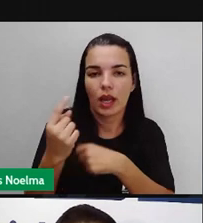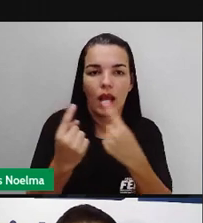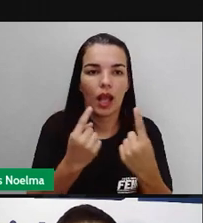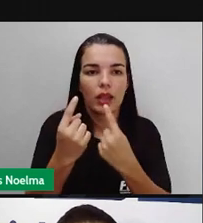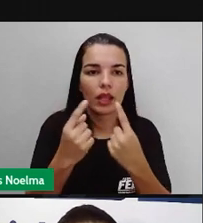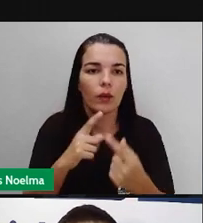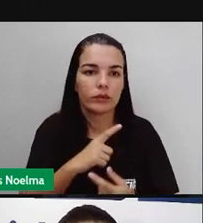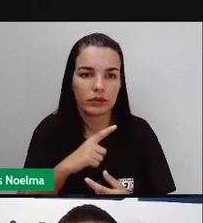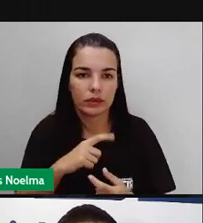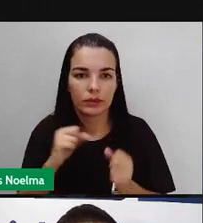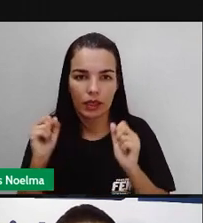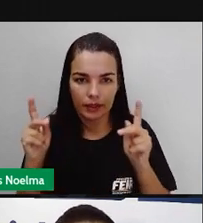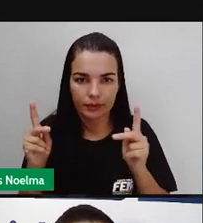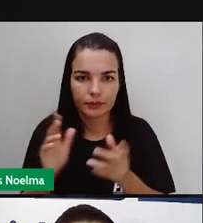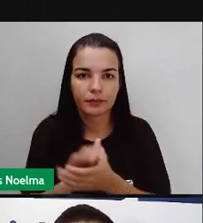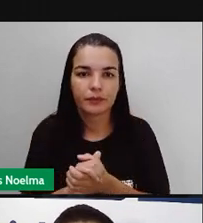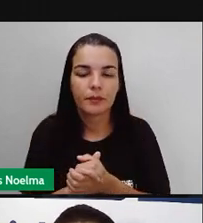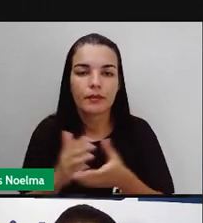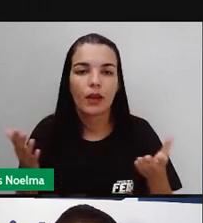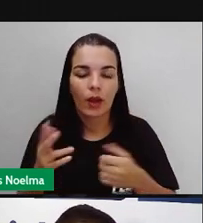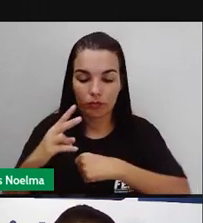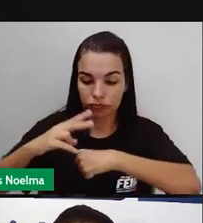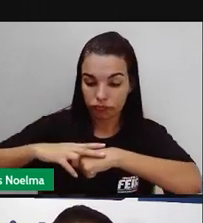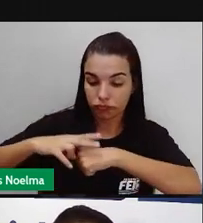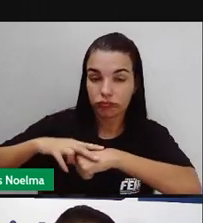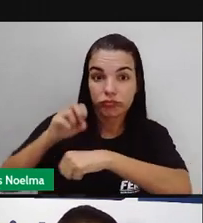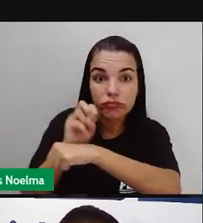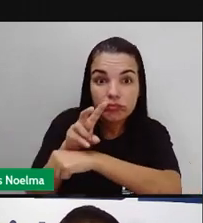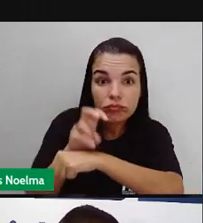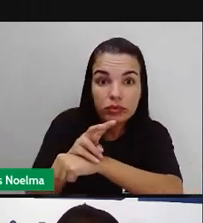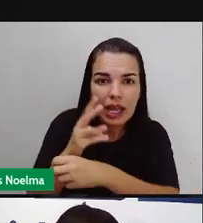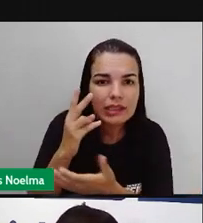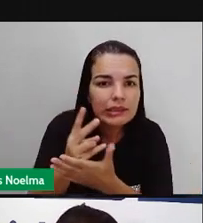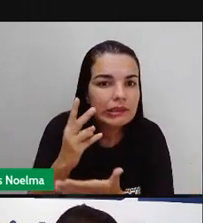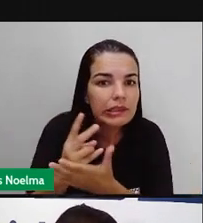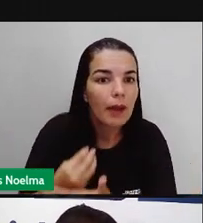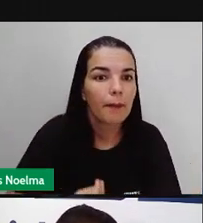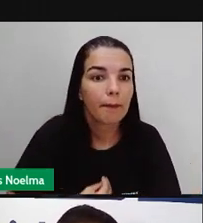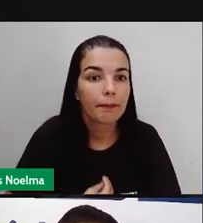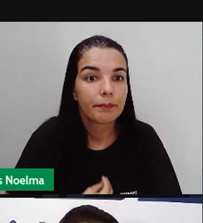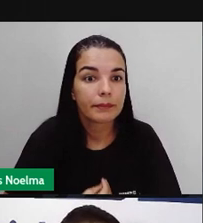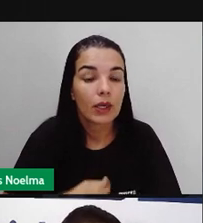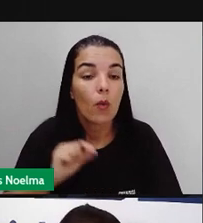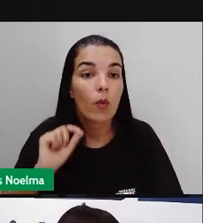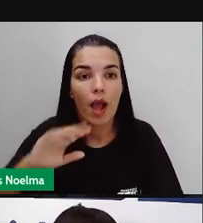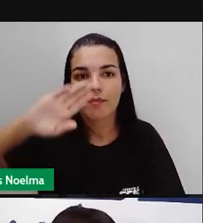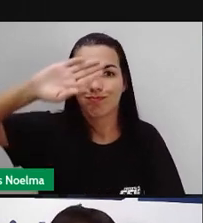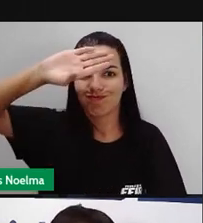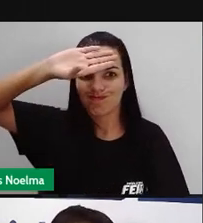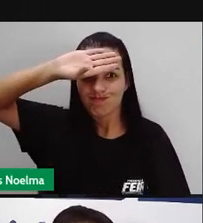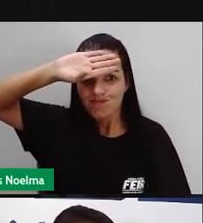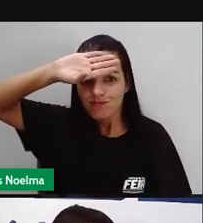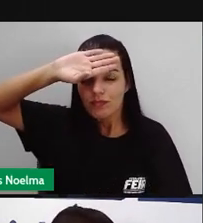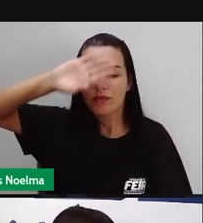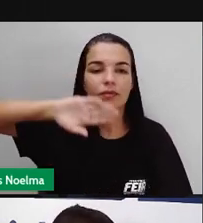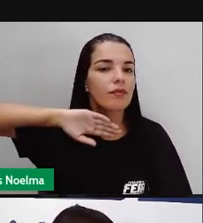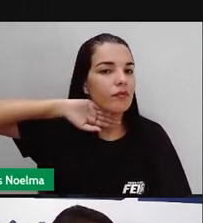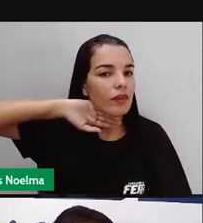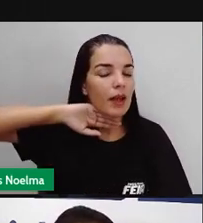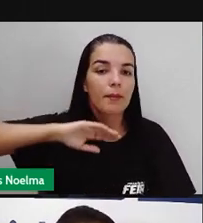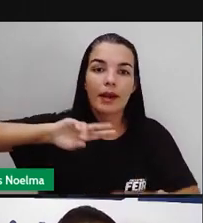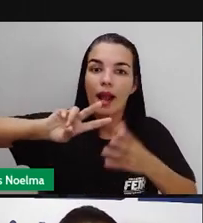doenças, certo? A dengue, sempre presente, a febre alta, né? De início,